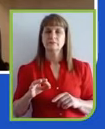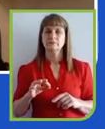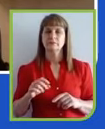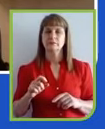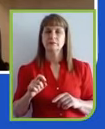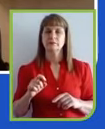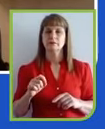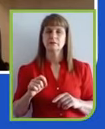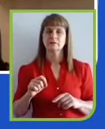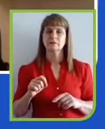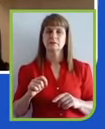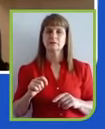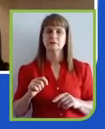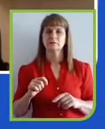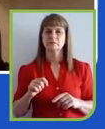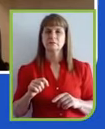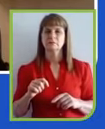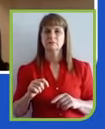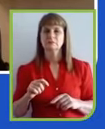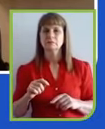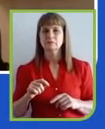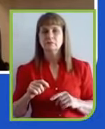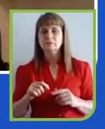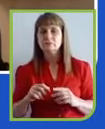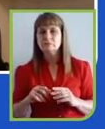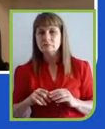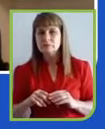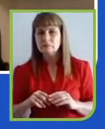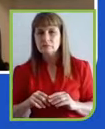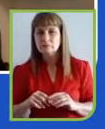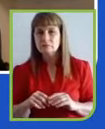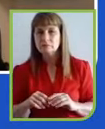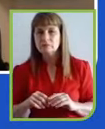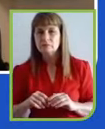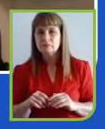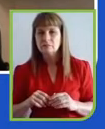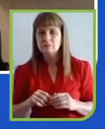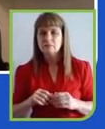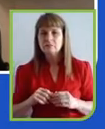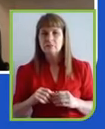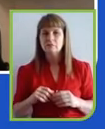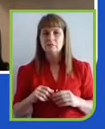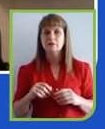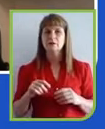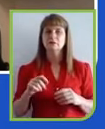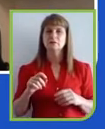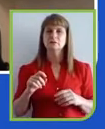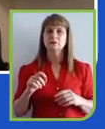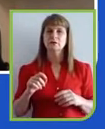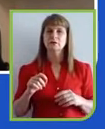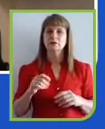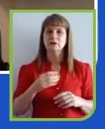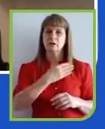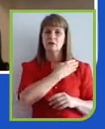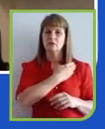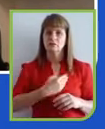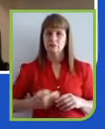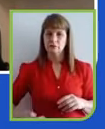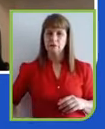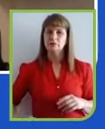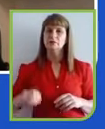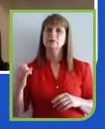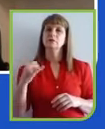liderança. Agora, essa questão da governança é fundamental para que a gente assegure